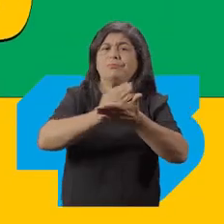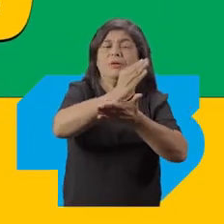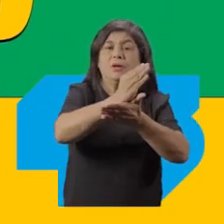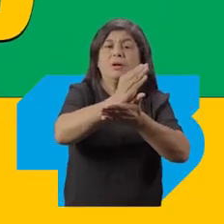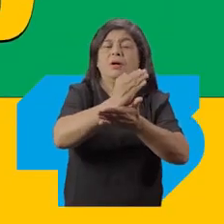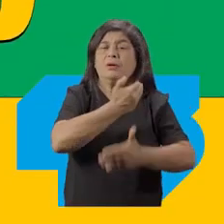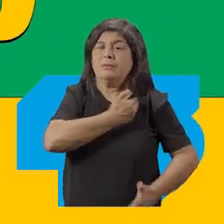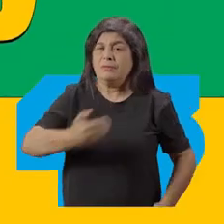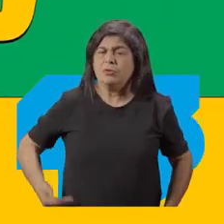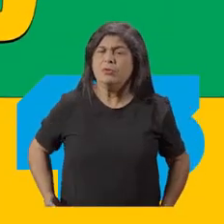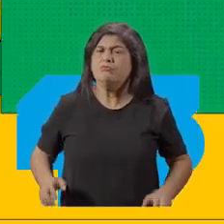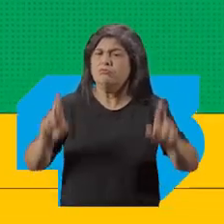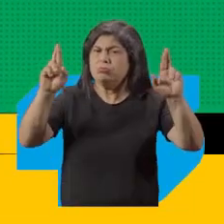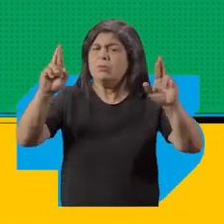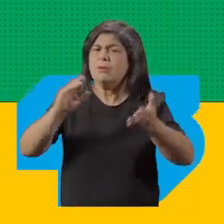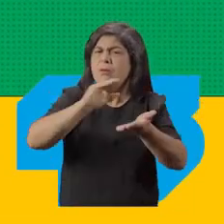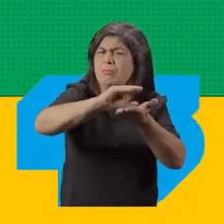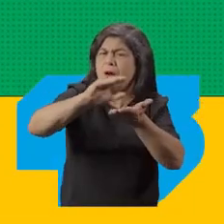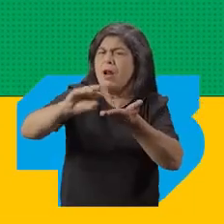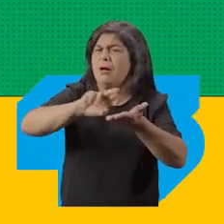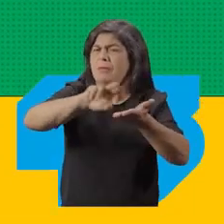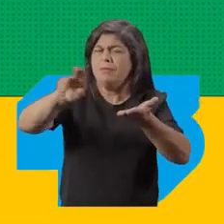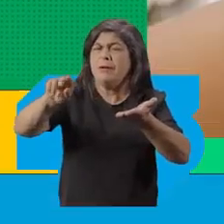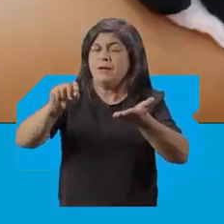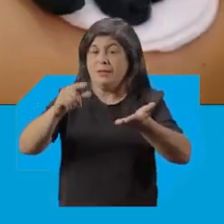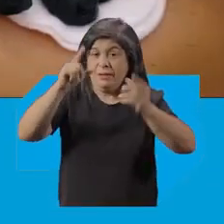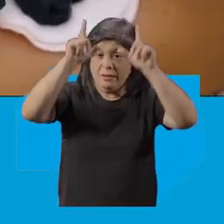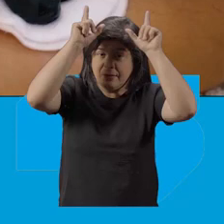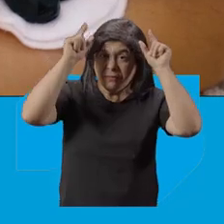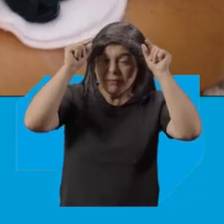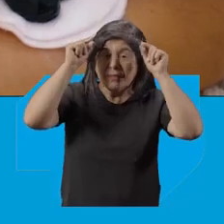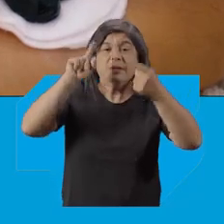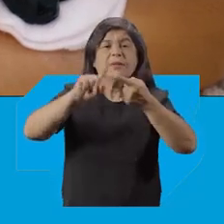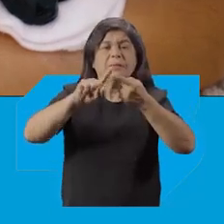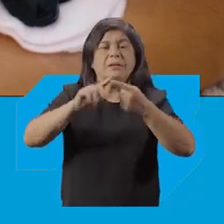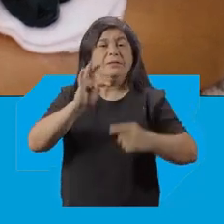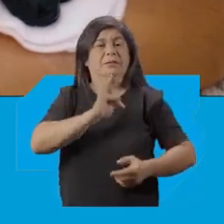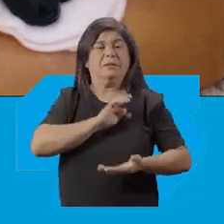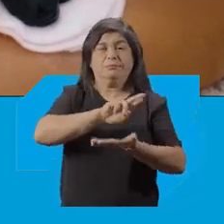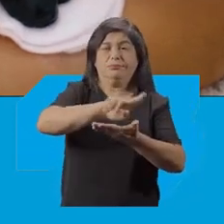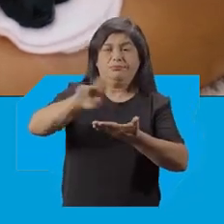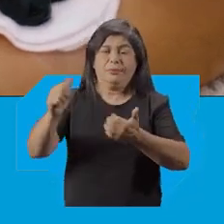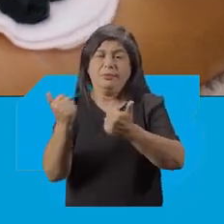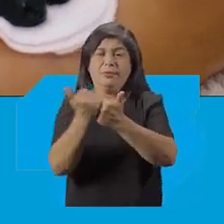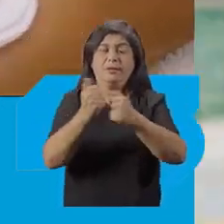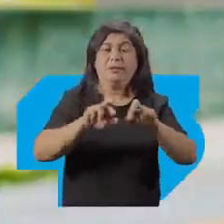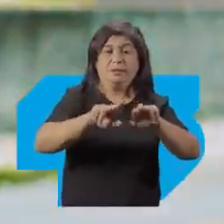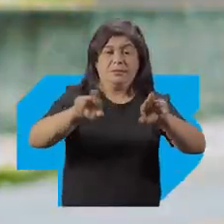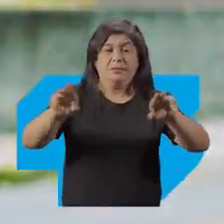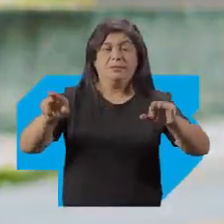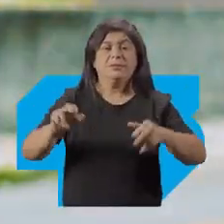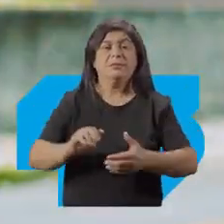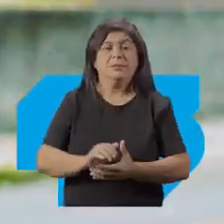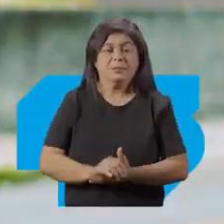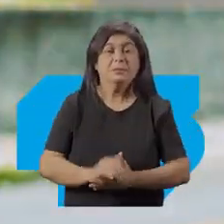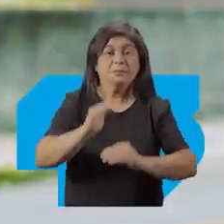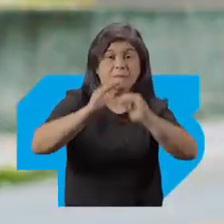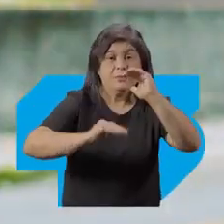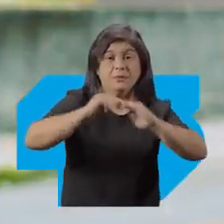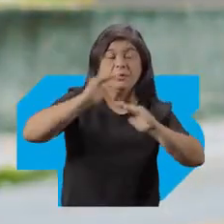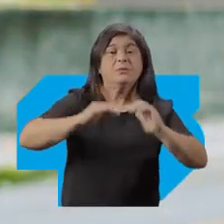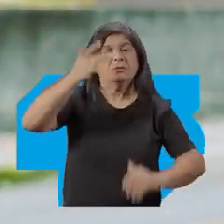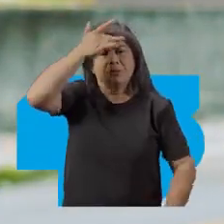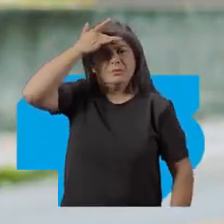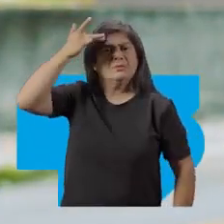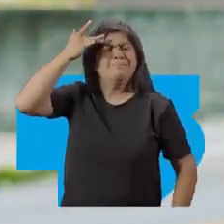E eleito governador vai garantir o pagamento do novo piso Para enfermeiros e também para técnicos e auxiliares Os profissionais da